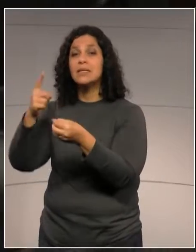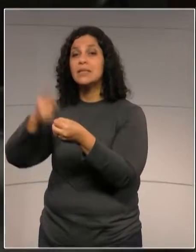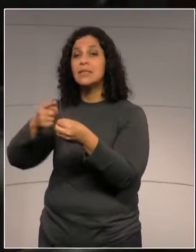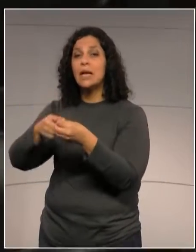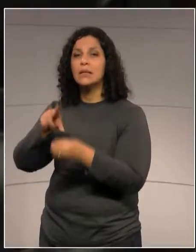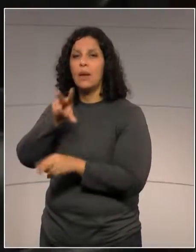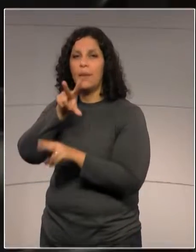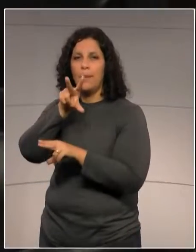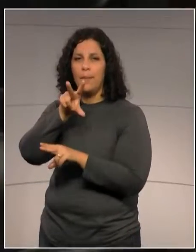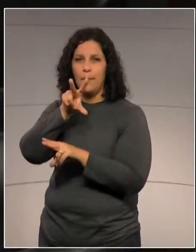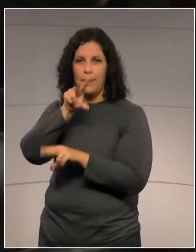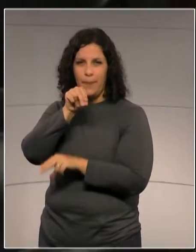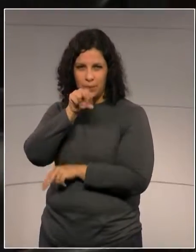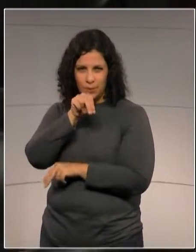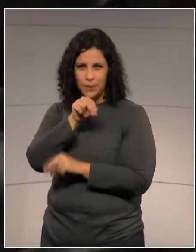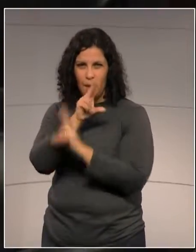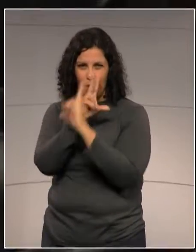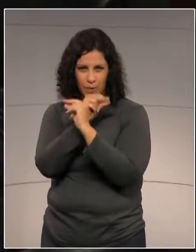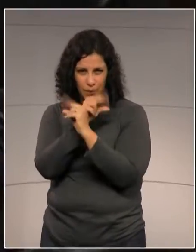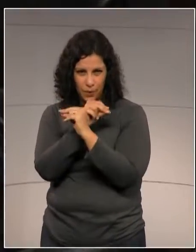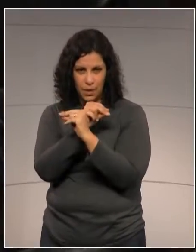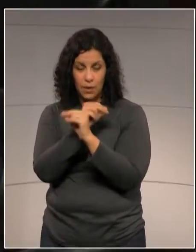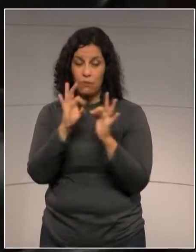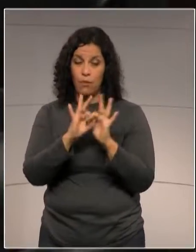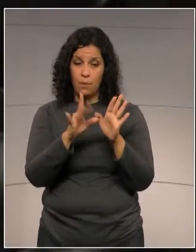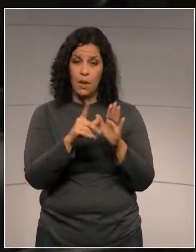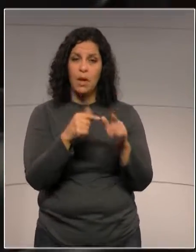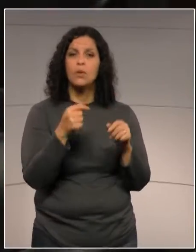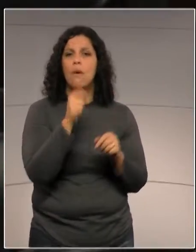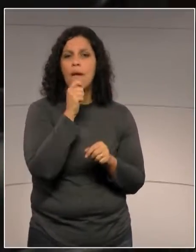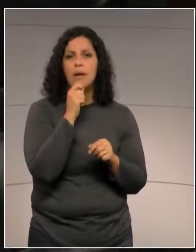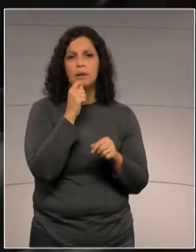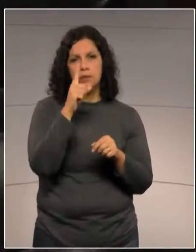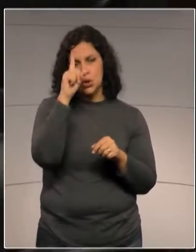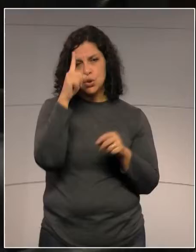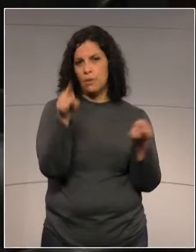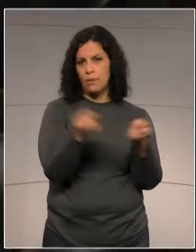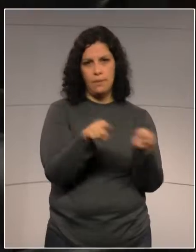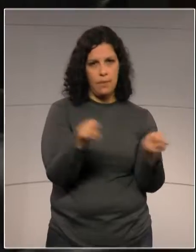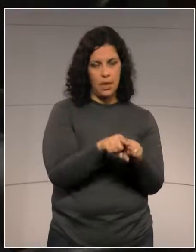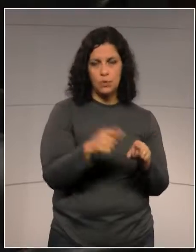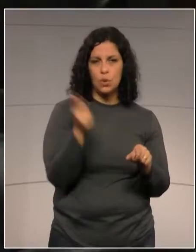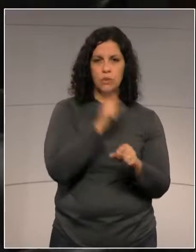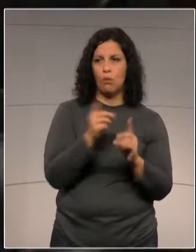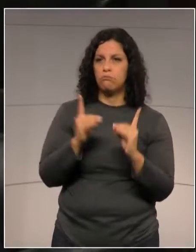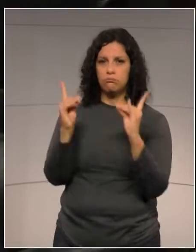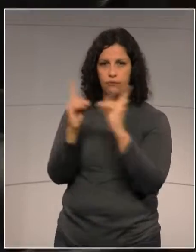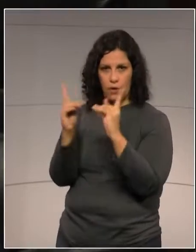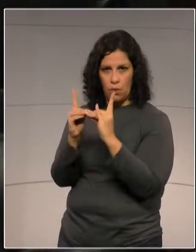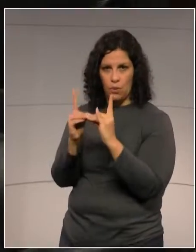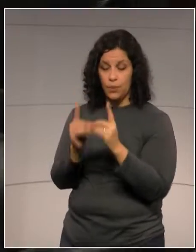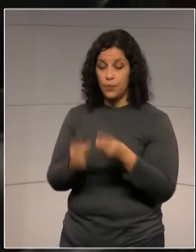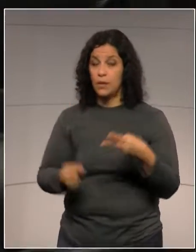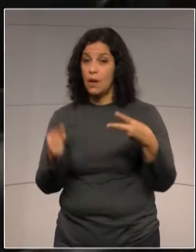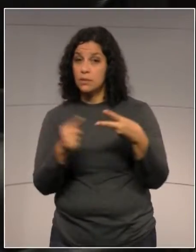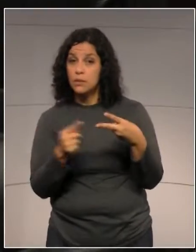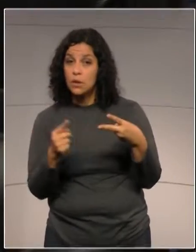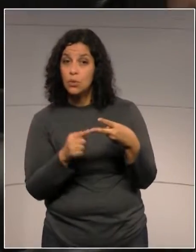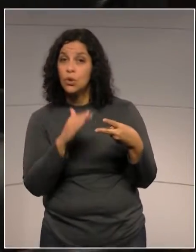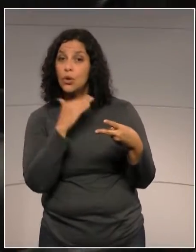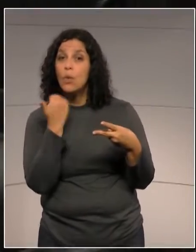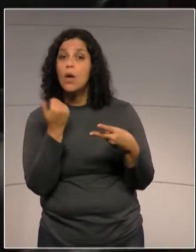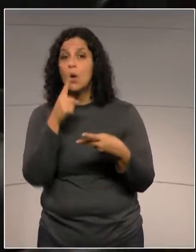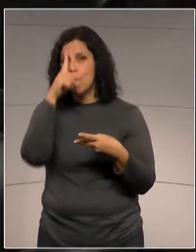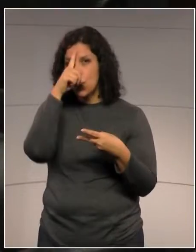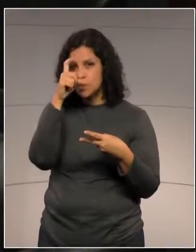e liberado para a família sepultar ainda no mesmo dia. O outro morreu minutos depois, mas morreu no